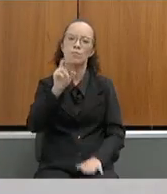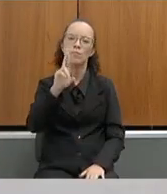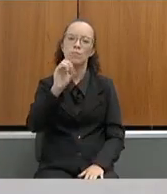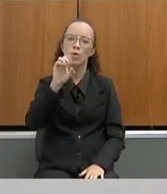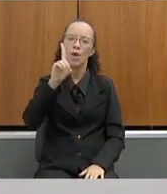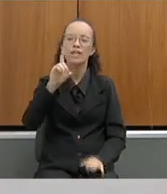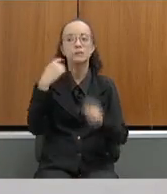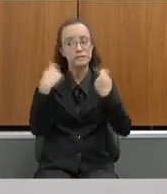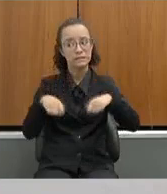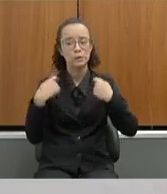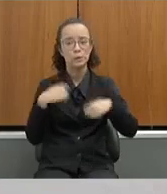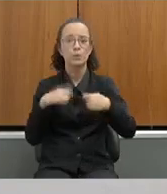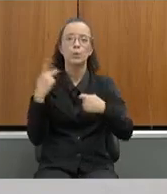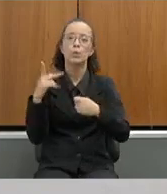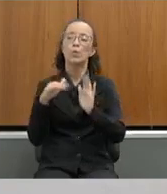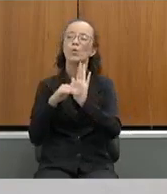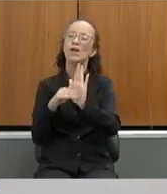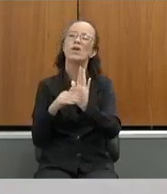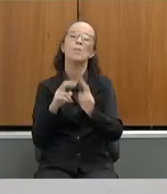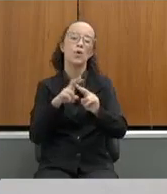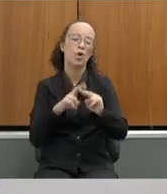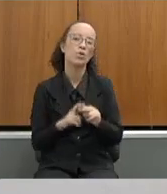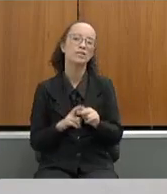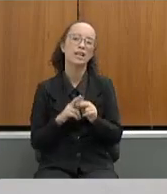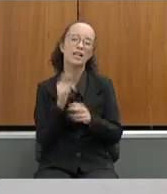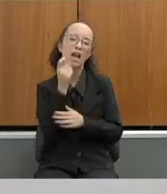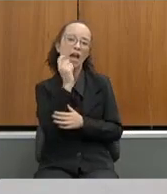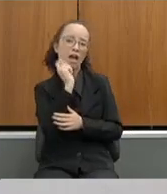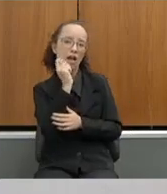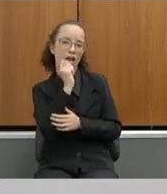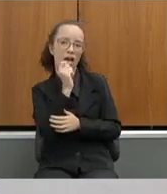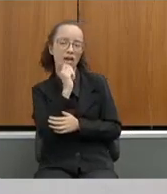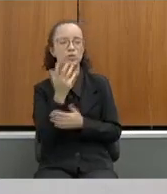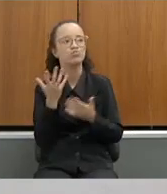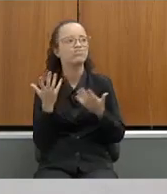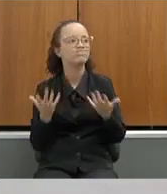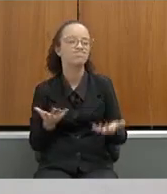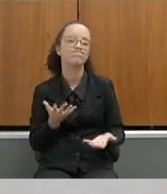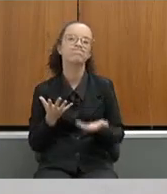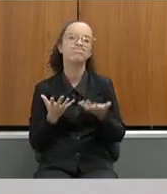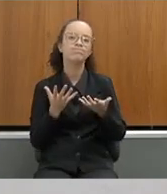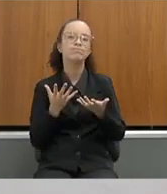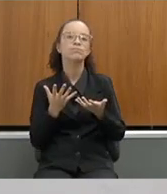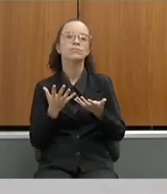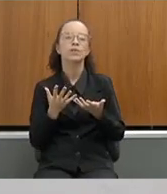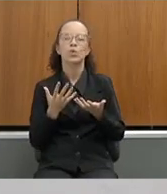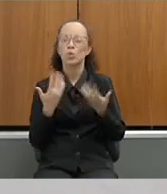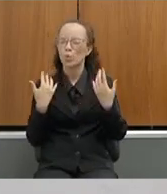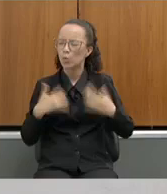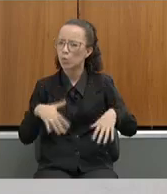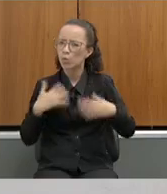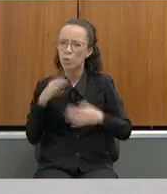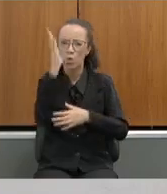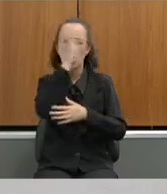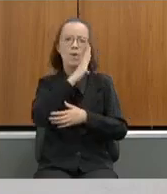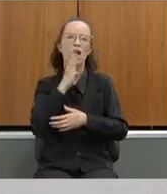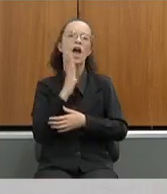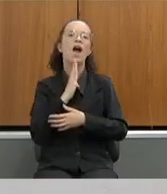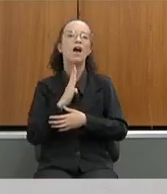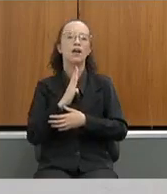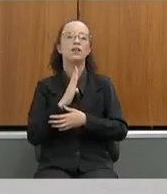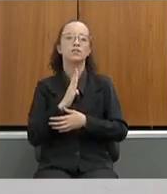questão aí das drogas. Então, essa questão que tanto assola o nosso país com pessoas